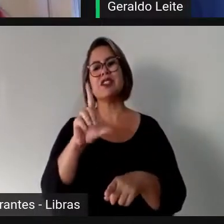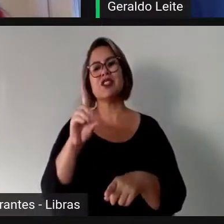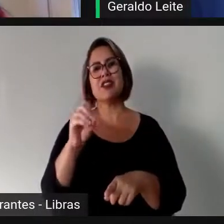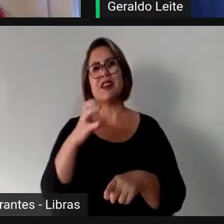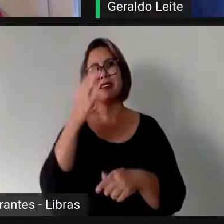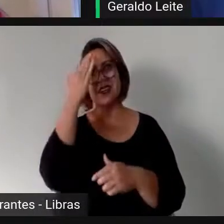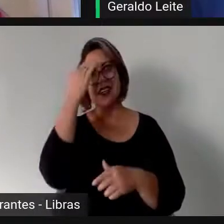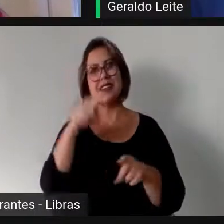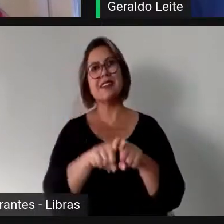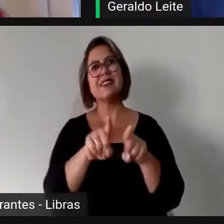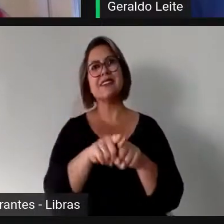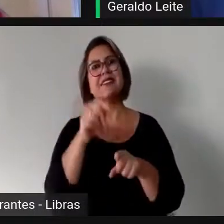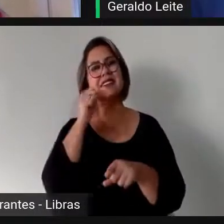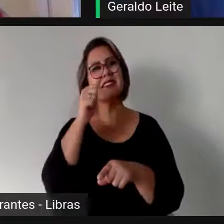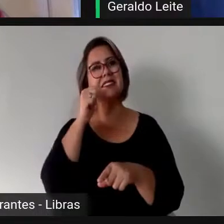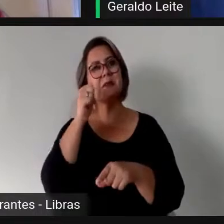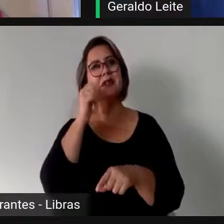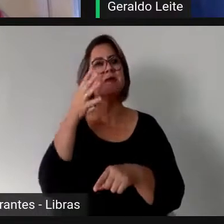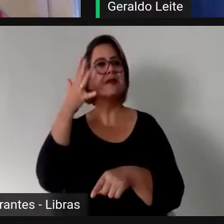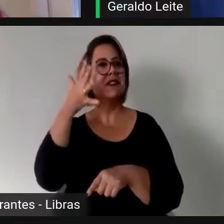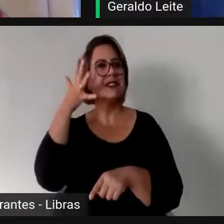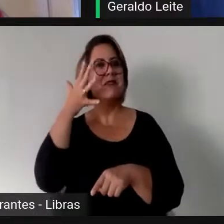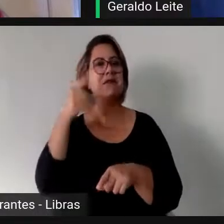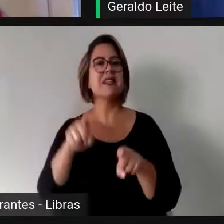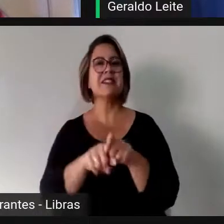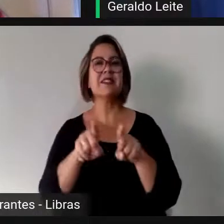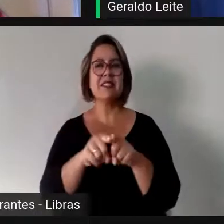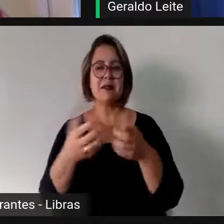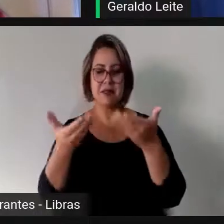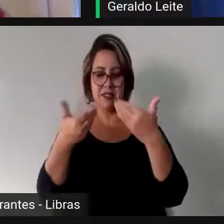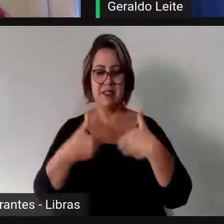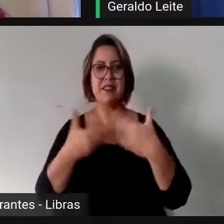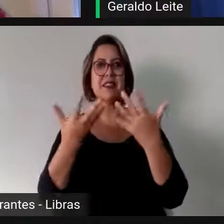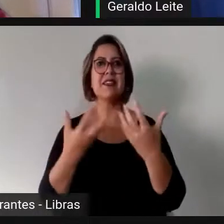conversar com vocês, sua exposição para qualquer pergunta. Obrigada.